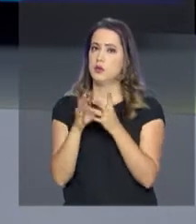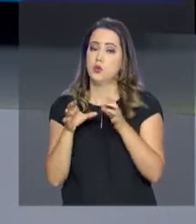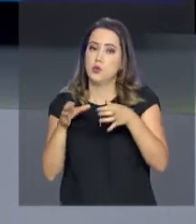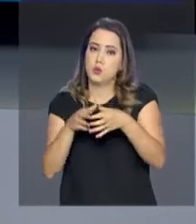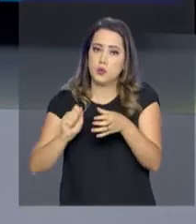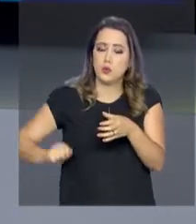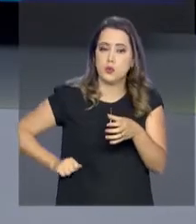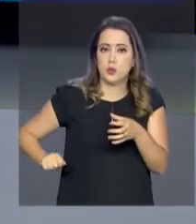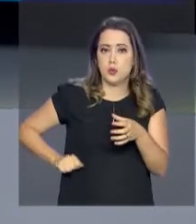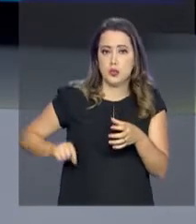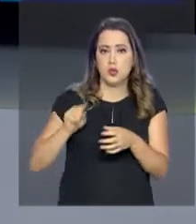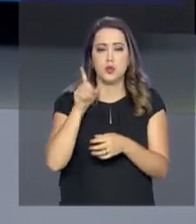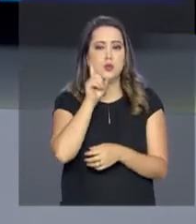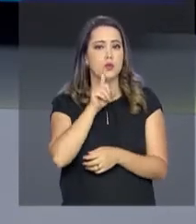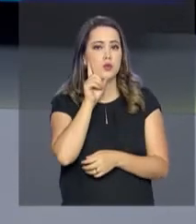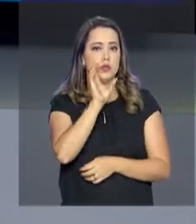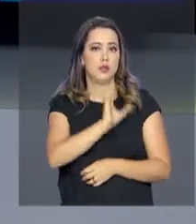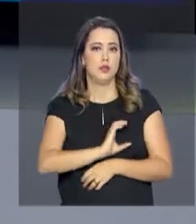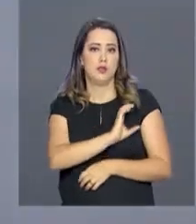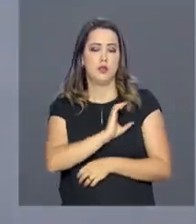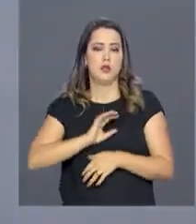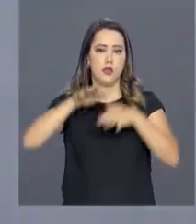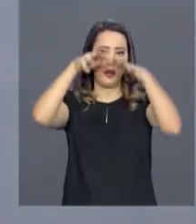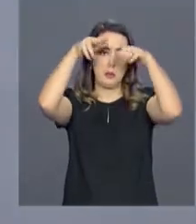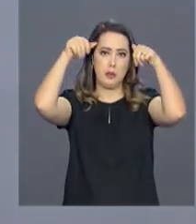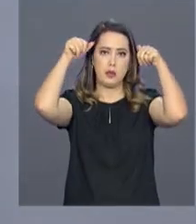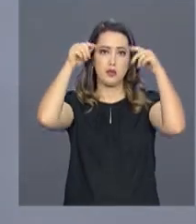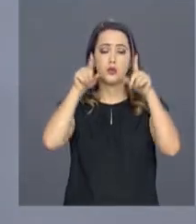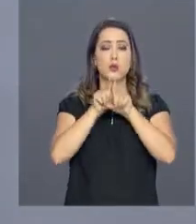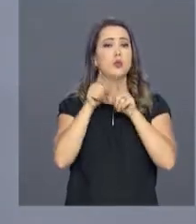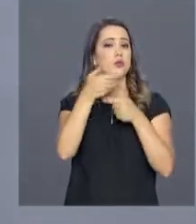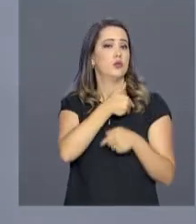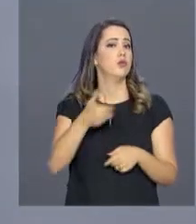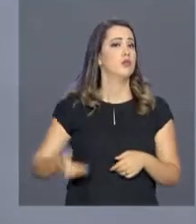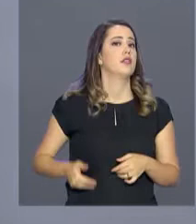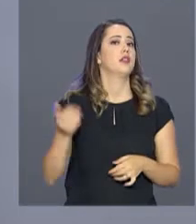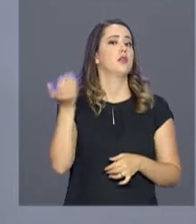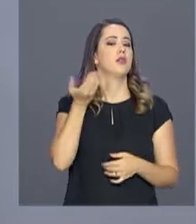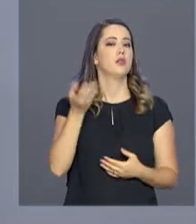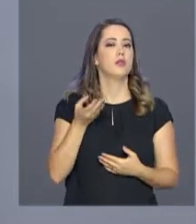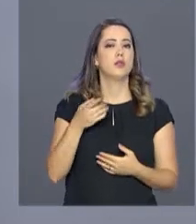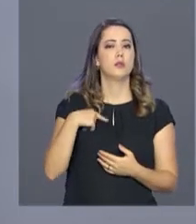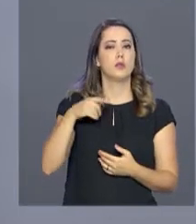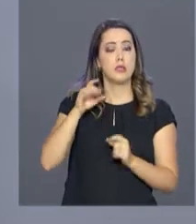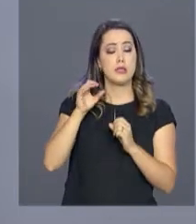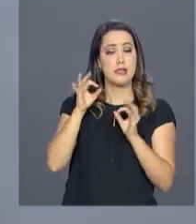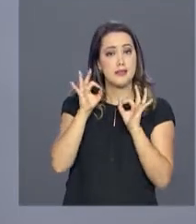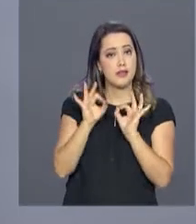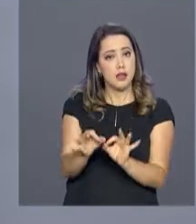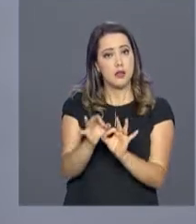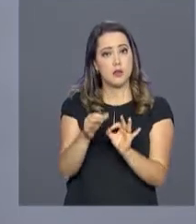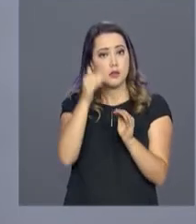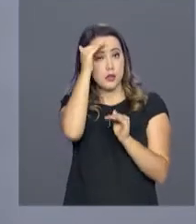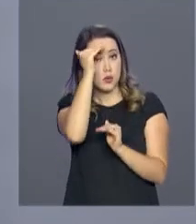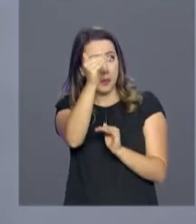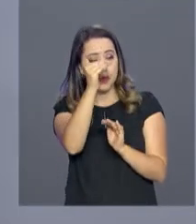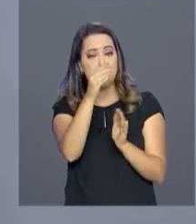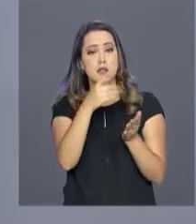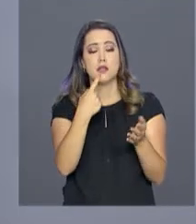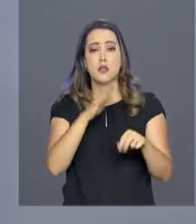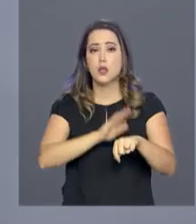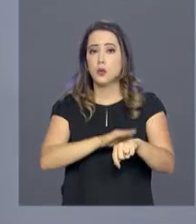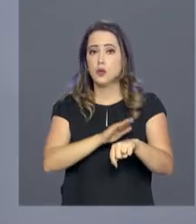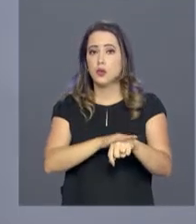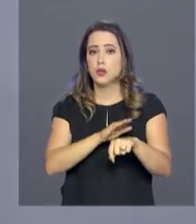dos Estados Unidos, Canadá e México. O governo brasileiro quer garantir que sejam obedecidos os prazos da justiça norte